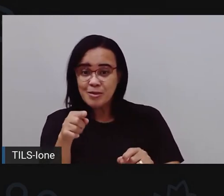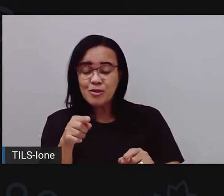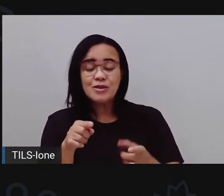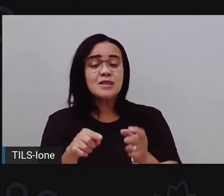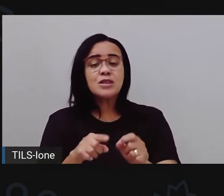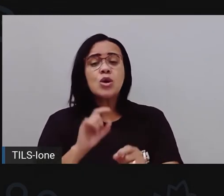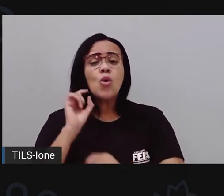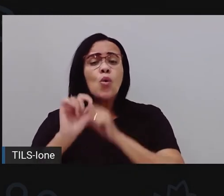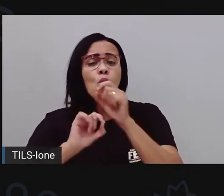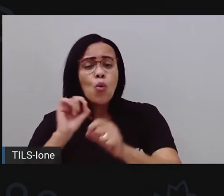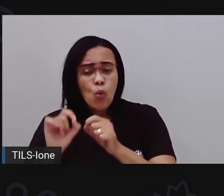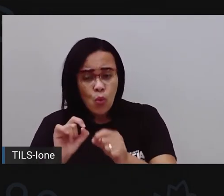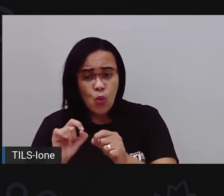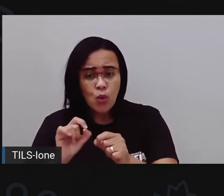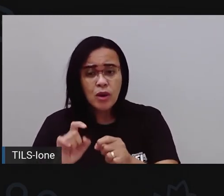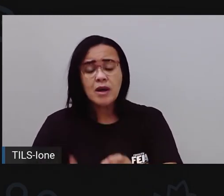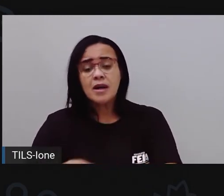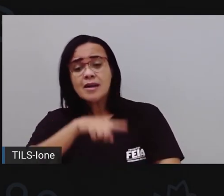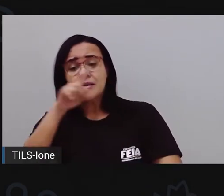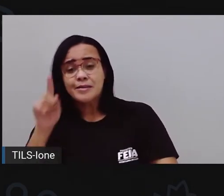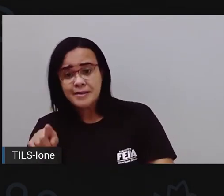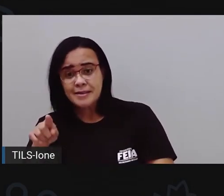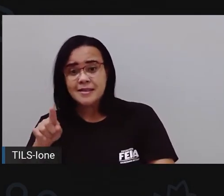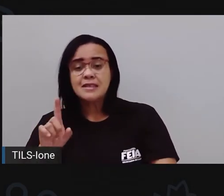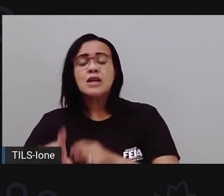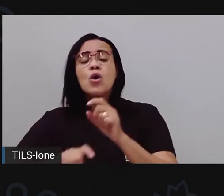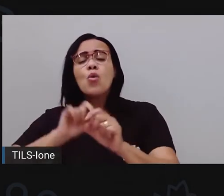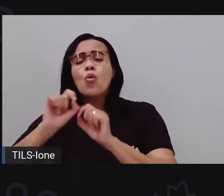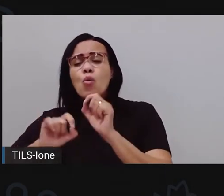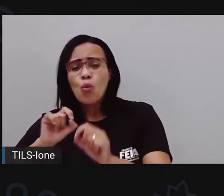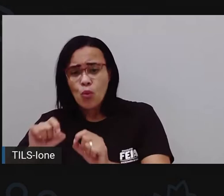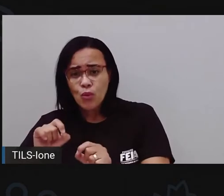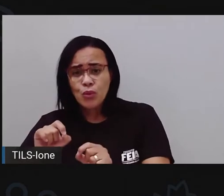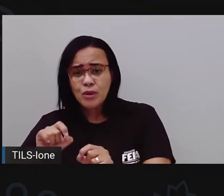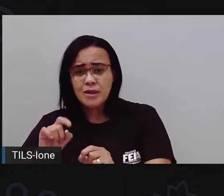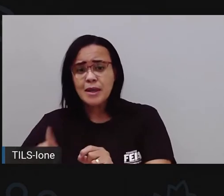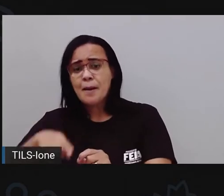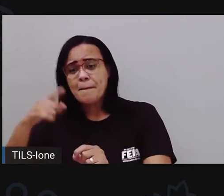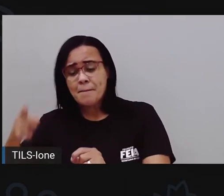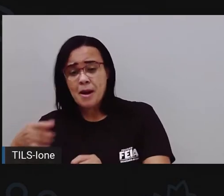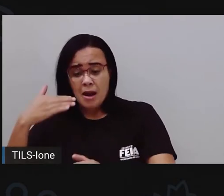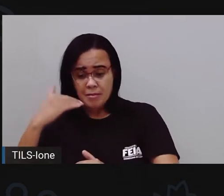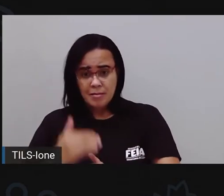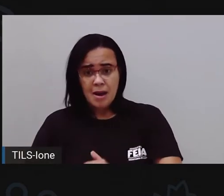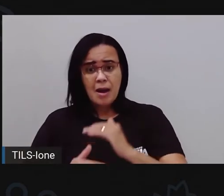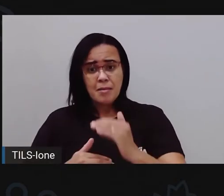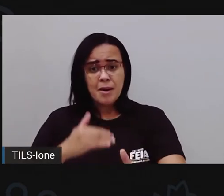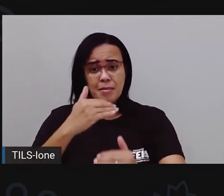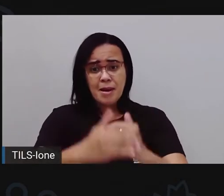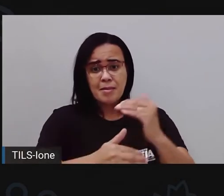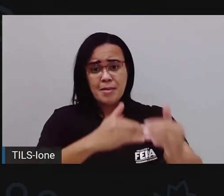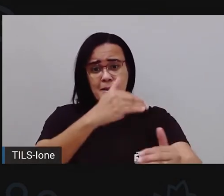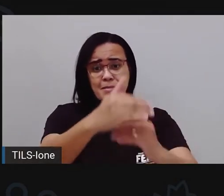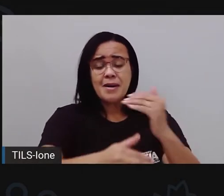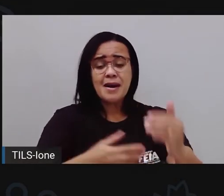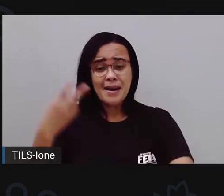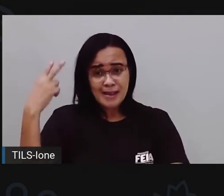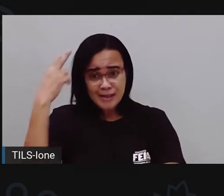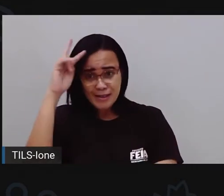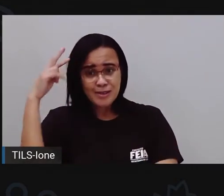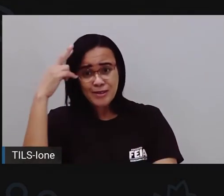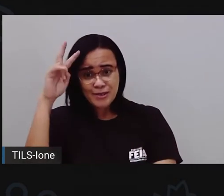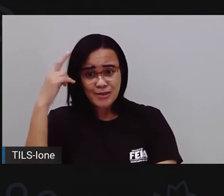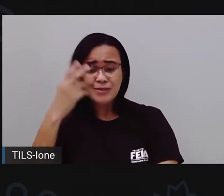cobriu, o pano que cobriu o anel. E aí, vai falando o que foi acontecendo com o pano. E aí, no decorrer da história, vão